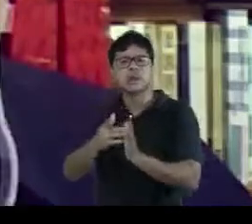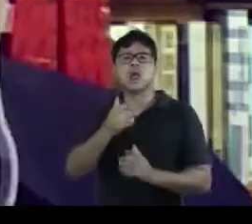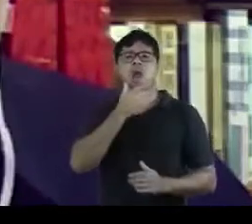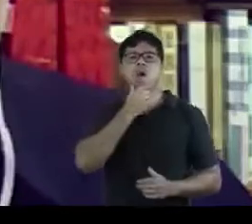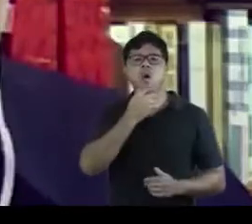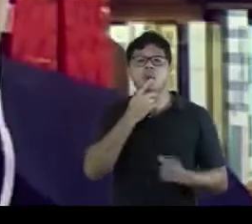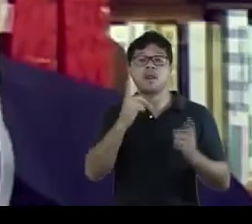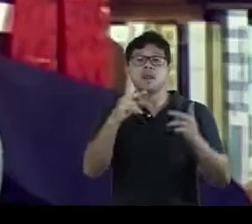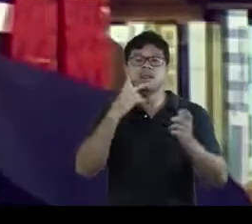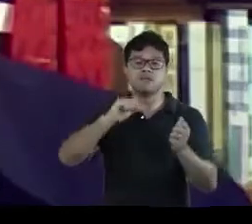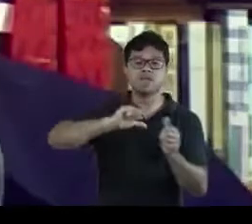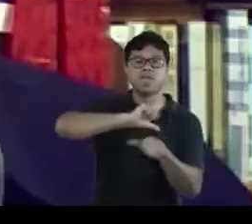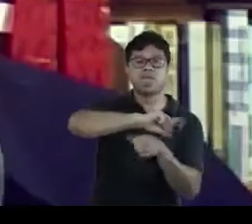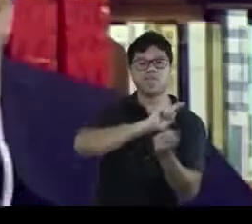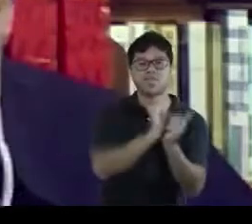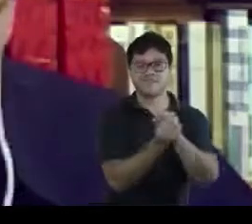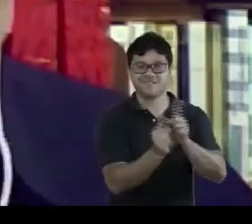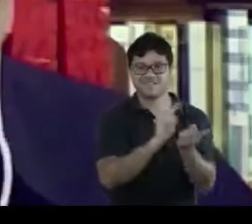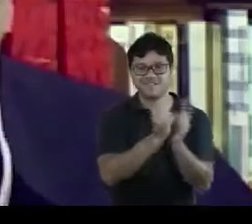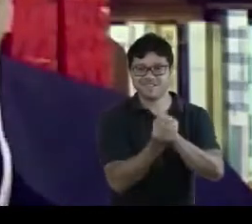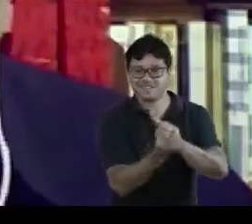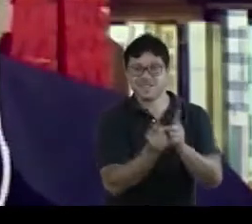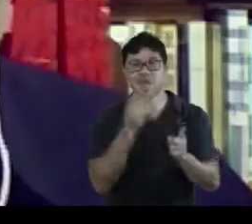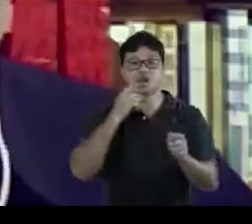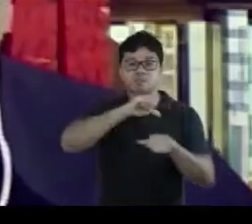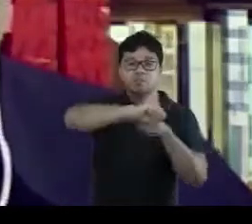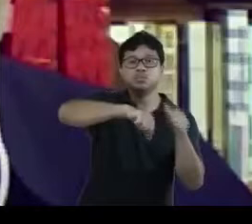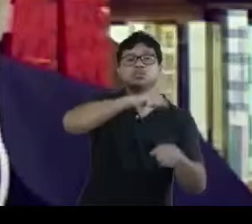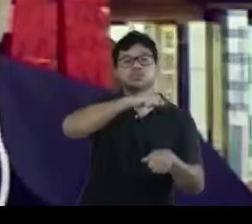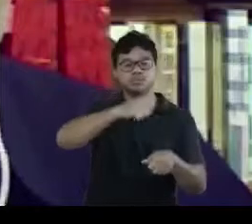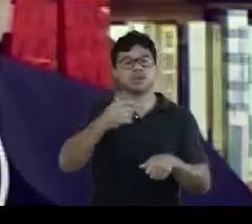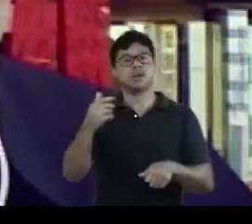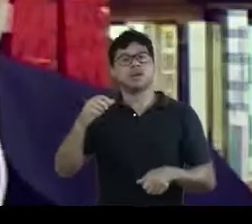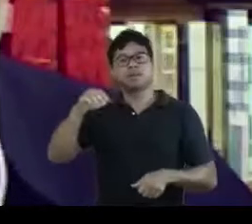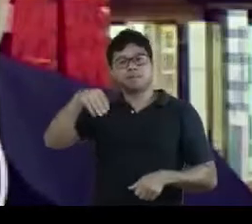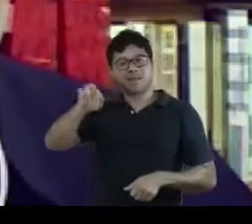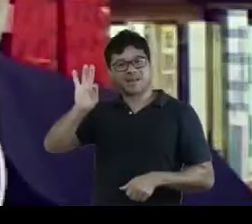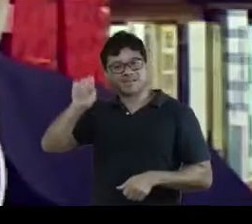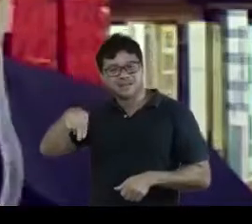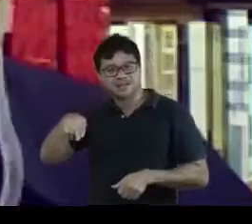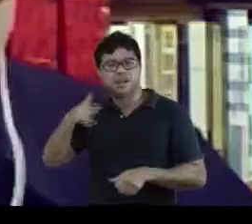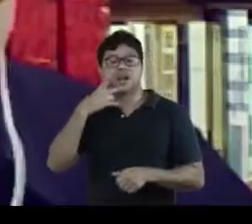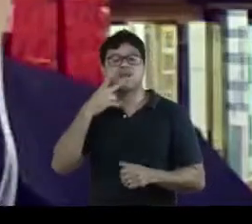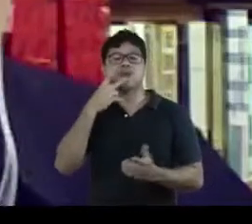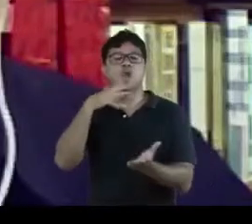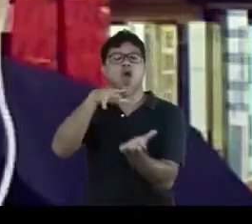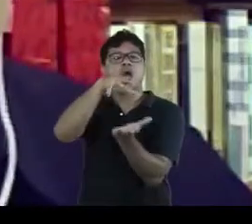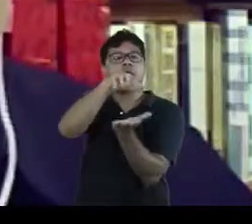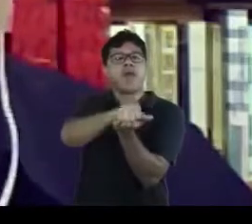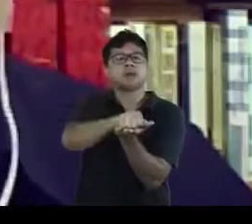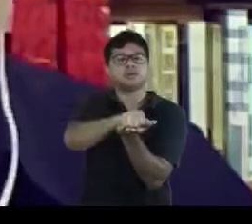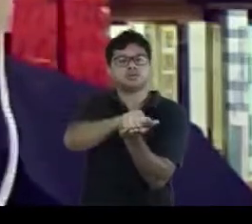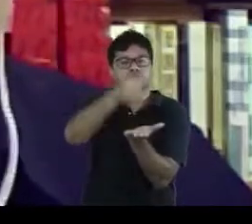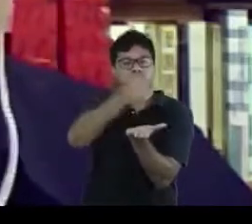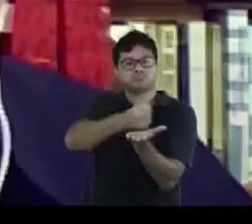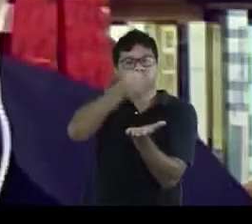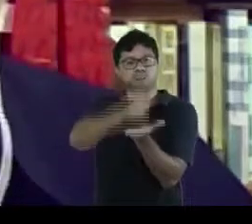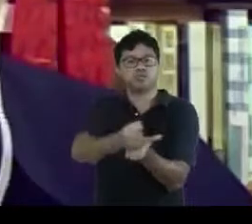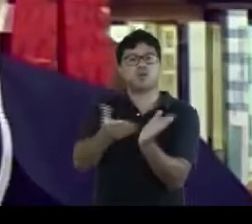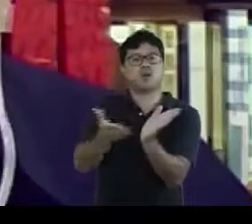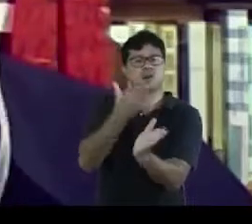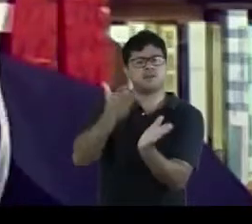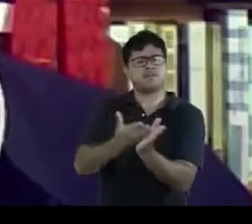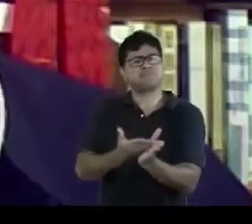livreiro havia adulterado aquilo que Lucien Fevre e Henri Jean-Martin designaram de registro civil do livro,